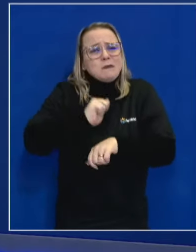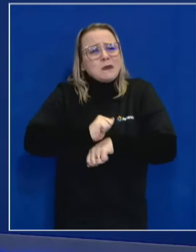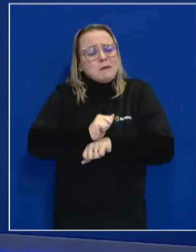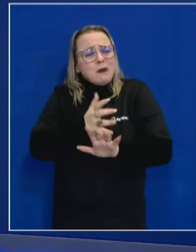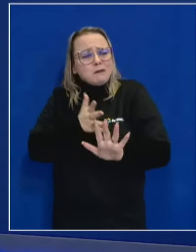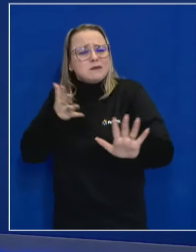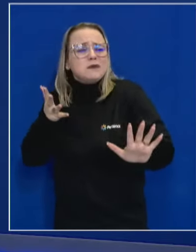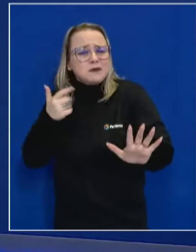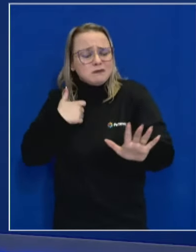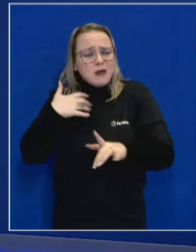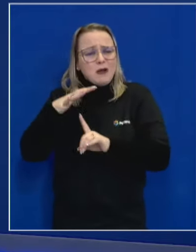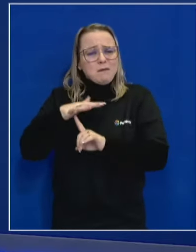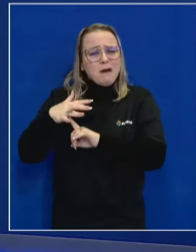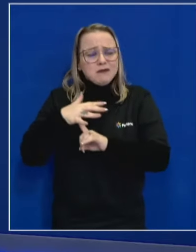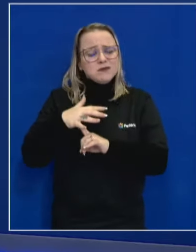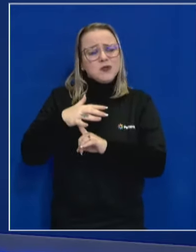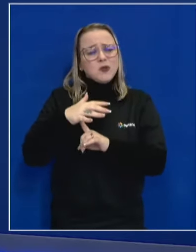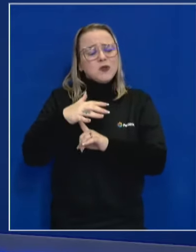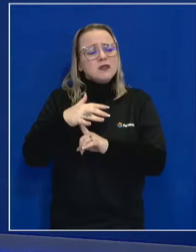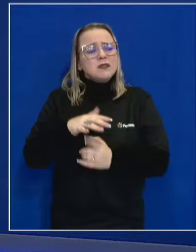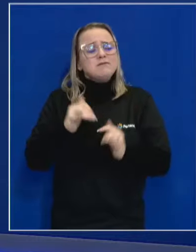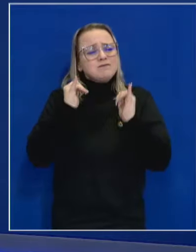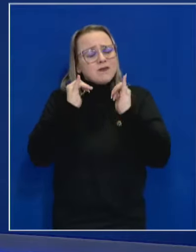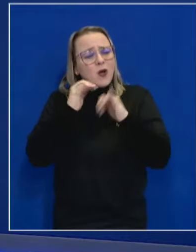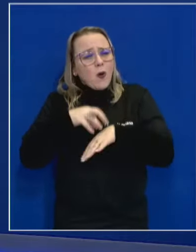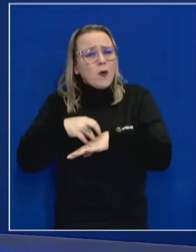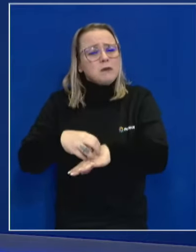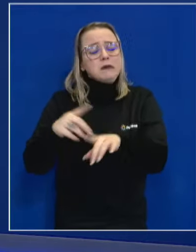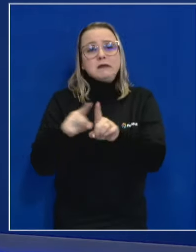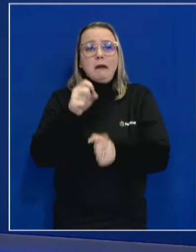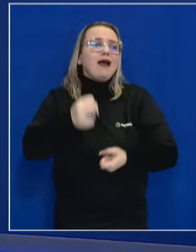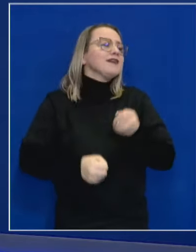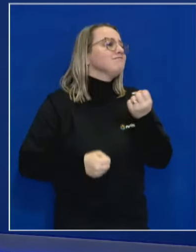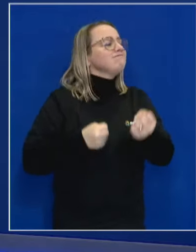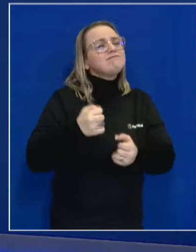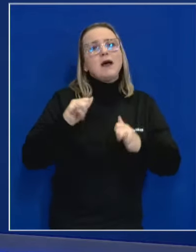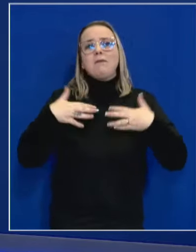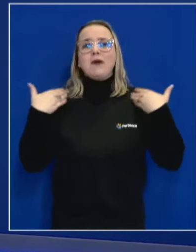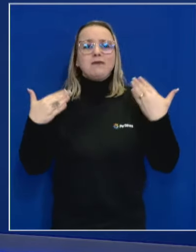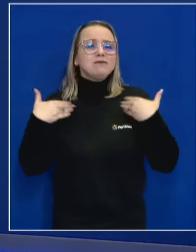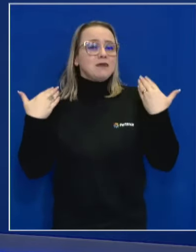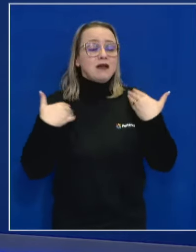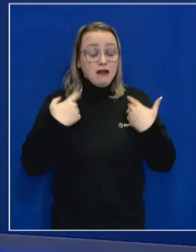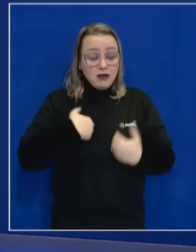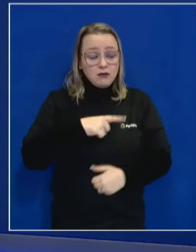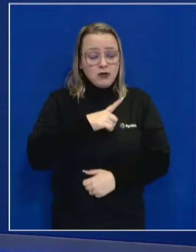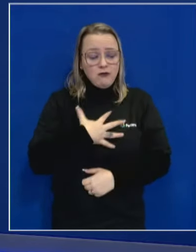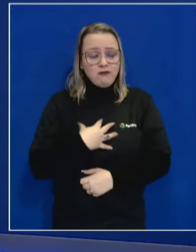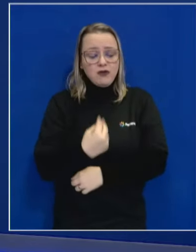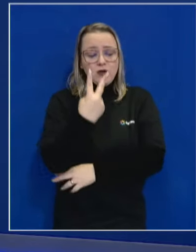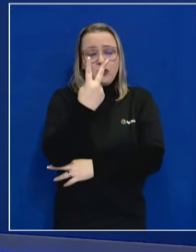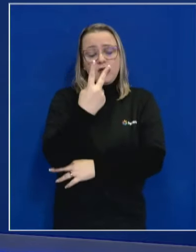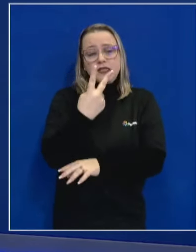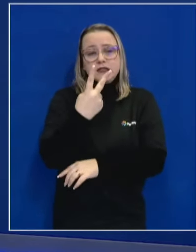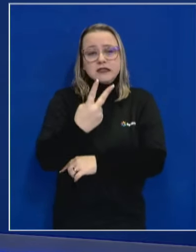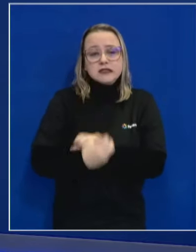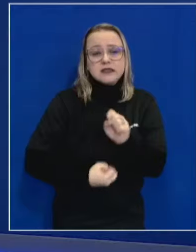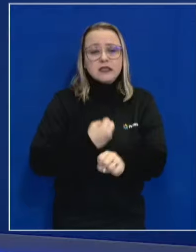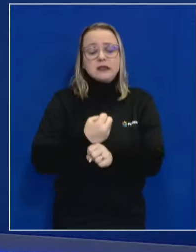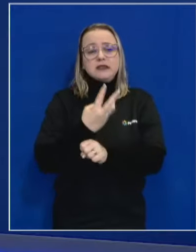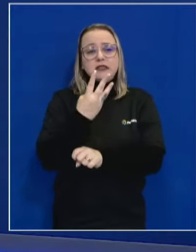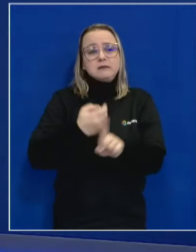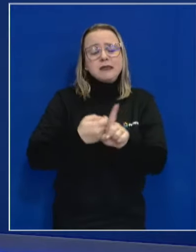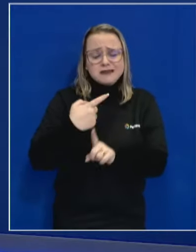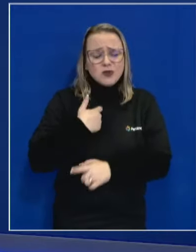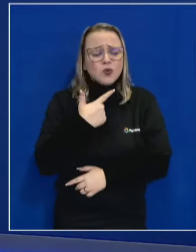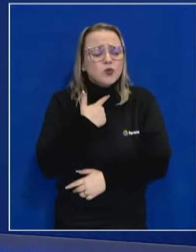parada de ônibus, ou, como é nesse caso, de conseguir correr num parque, aproveitar um parque. Eu tenho uma filha de dois anos e três meses de idade, a Catarina, e